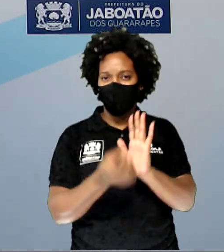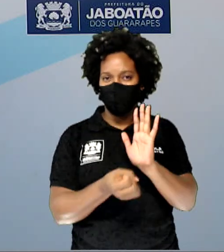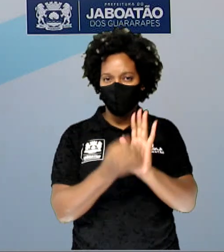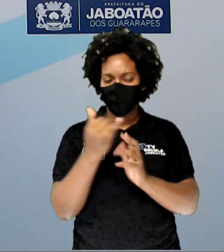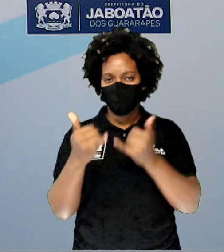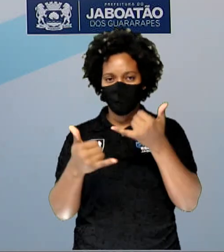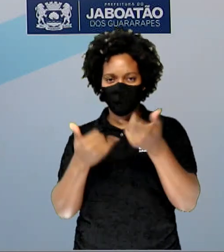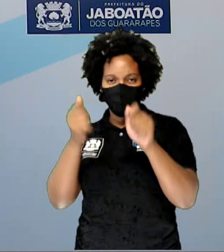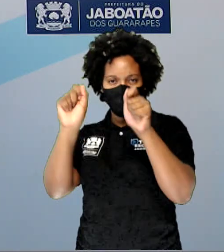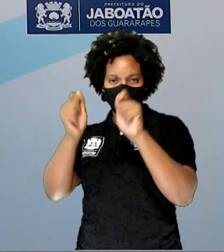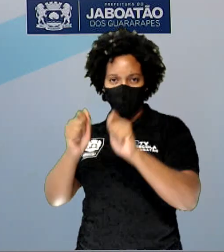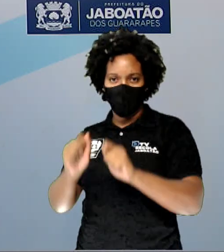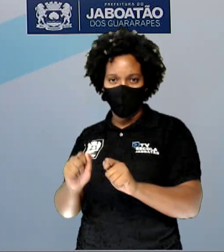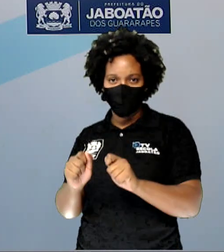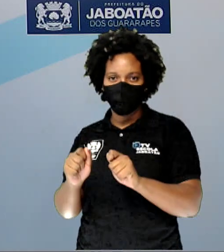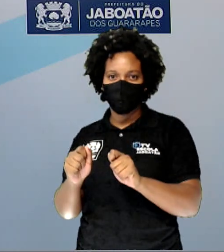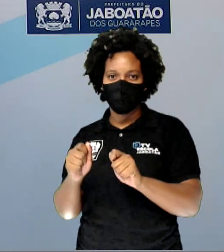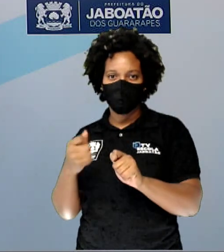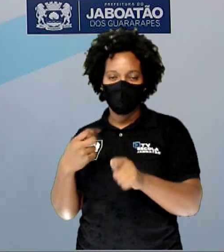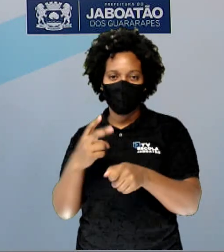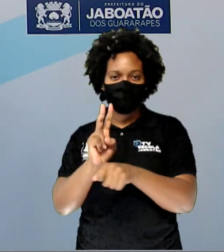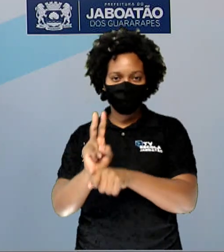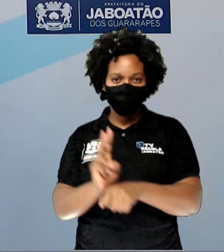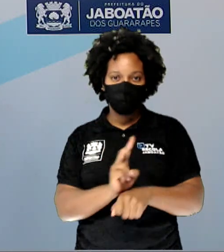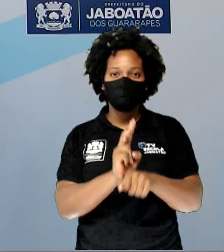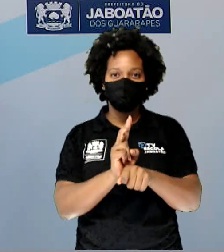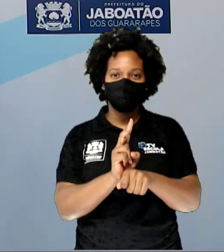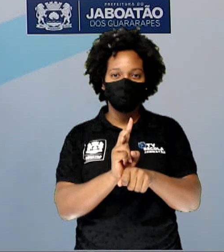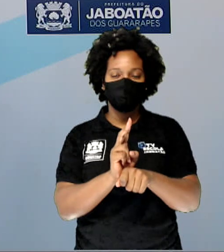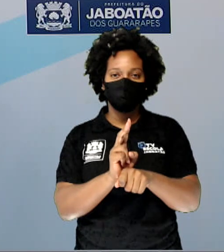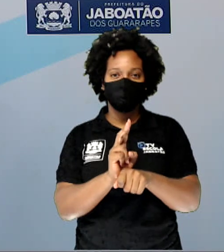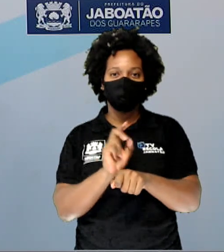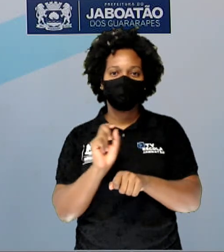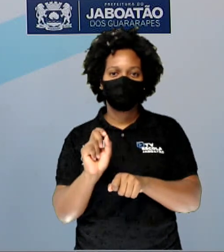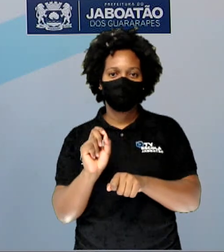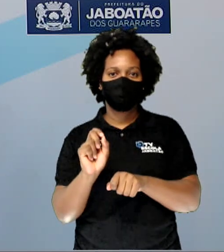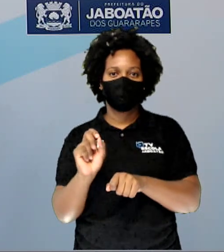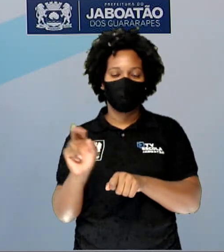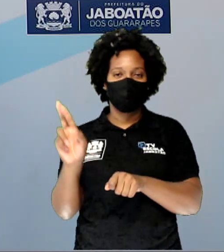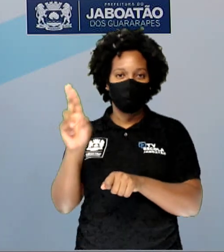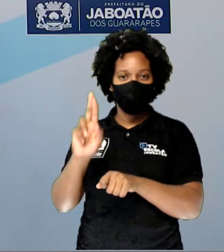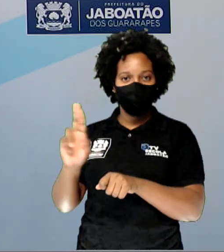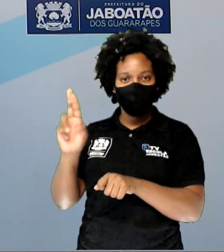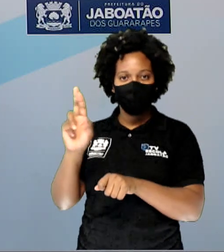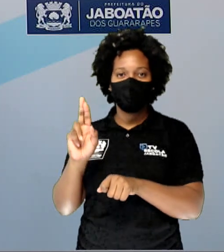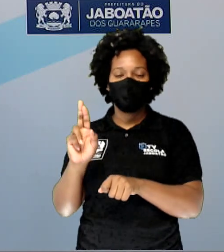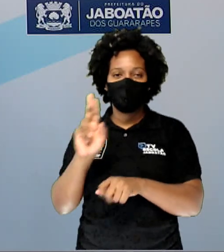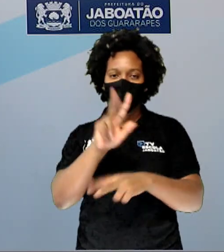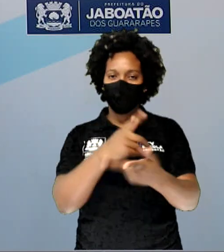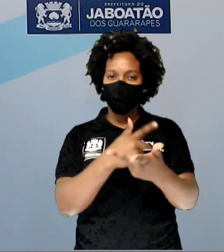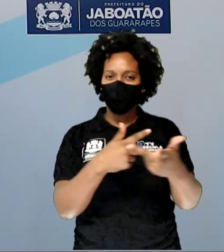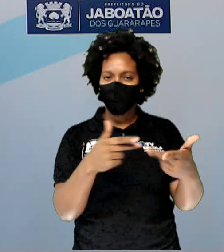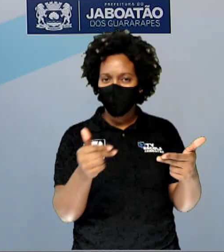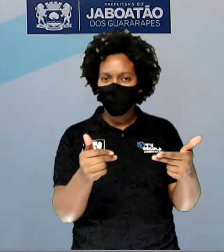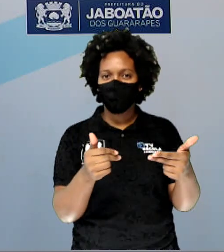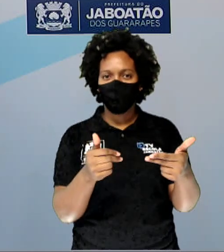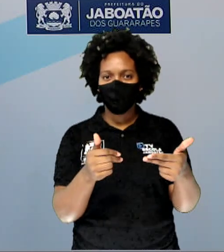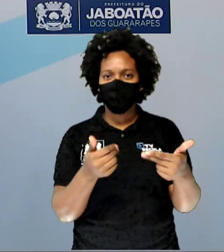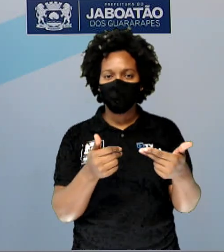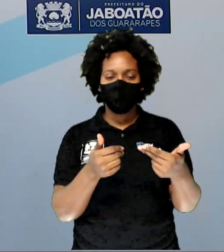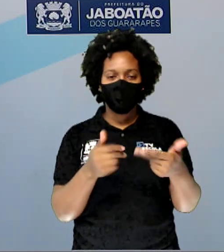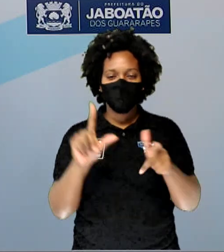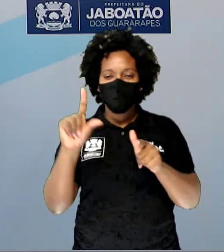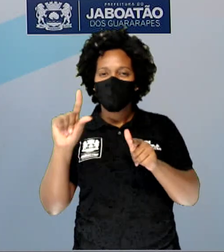artesanal, a gente evita e reaproveita essa sucata, a gente evita que mais lixo seja produzido